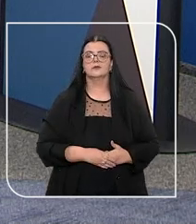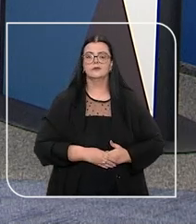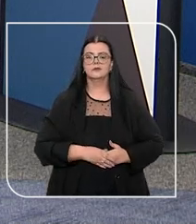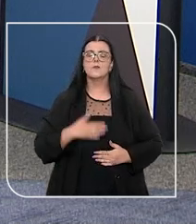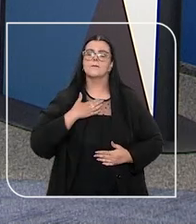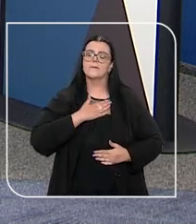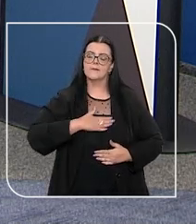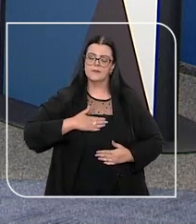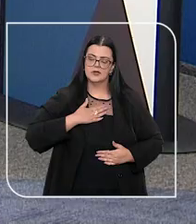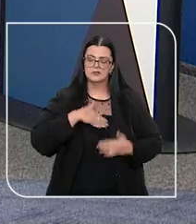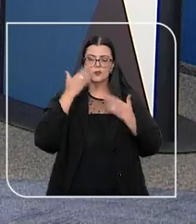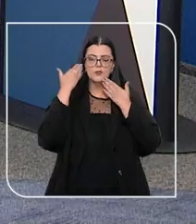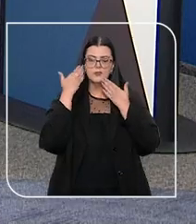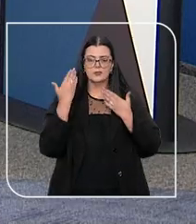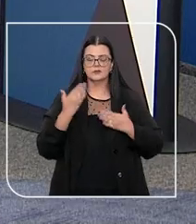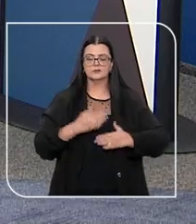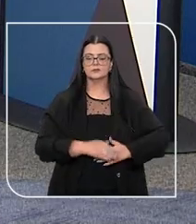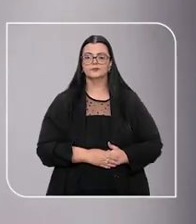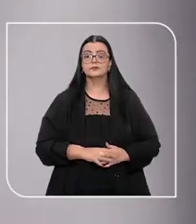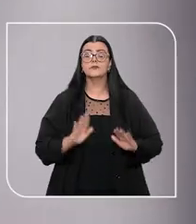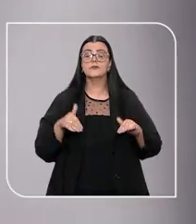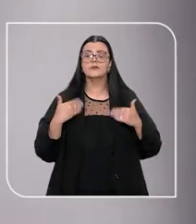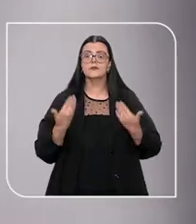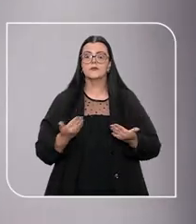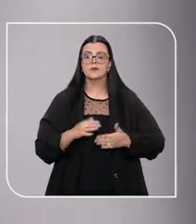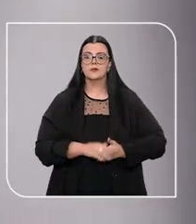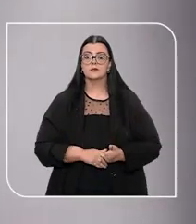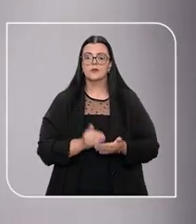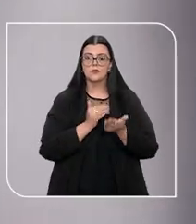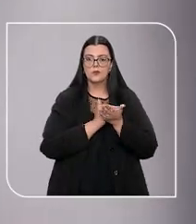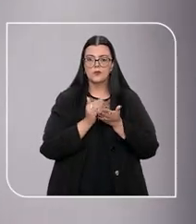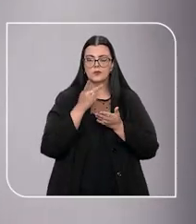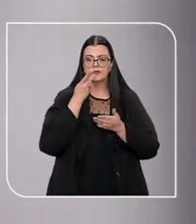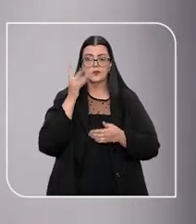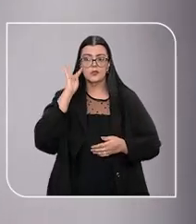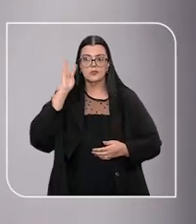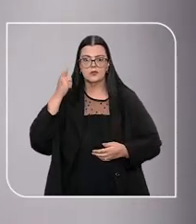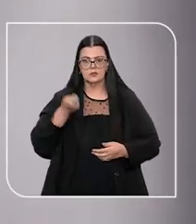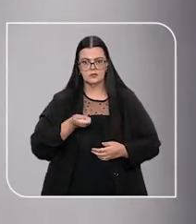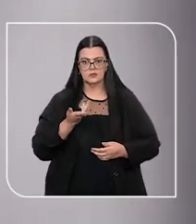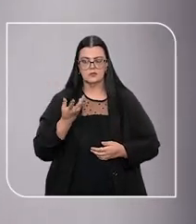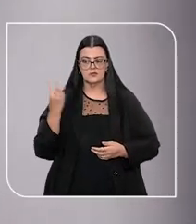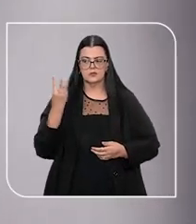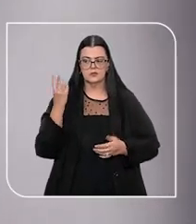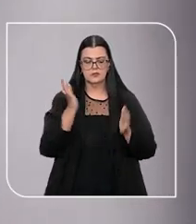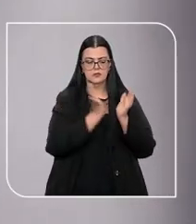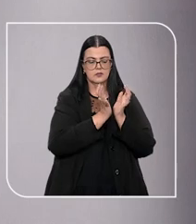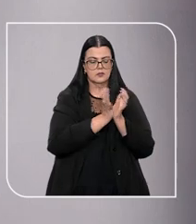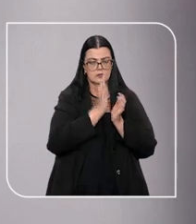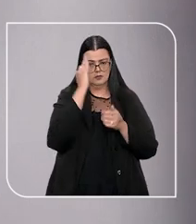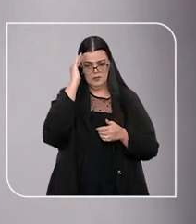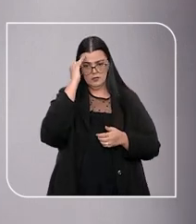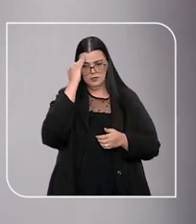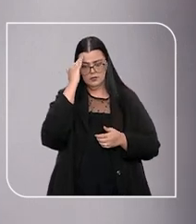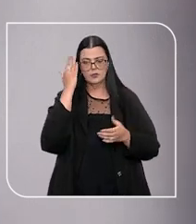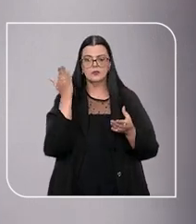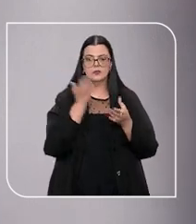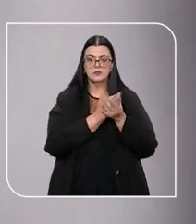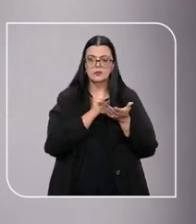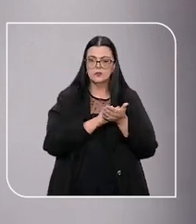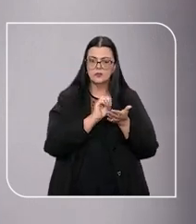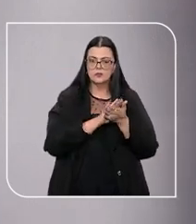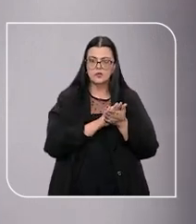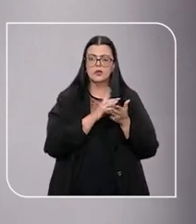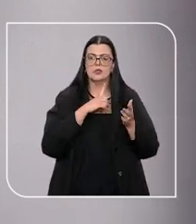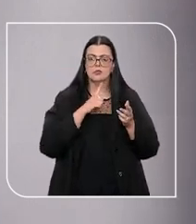Kátia. É sempre um prazer estar aqui. Então, começo destacando a decisão da terceira turma, que entendeu que em um processo